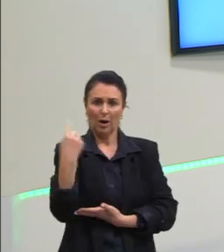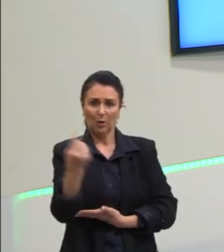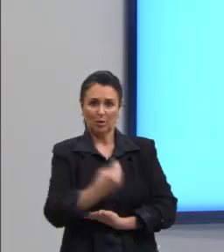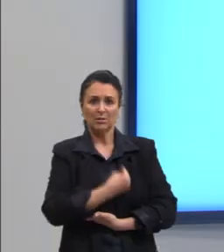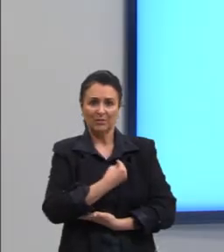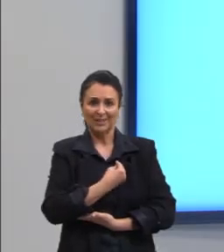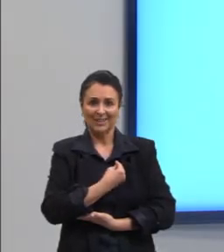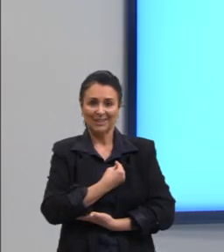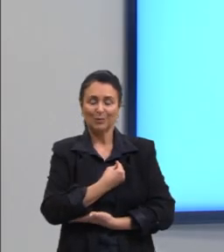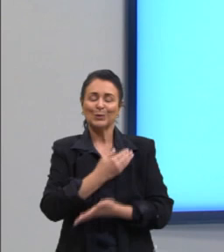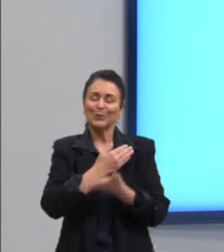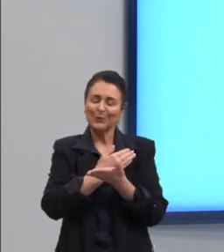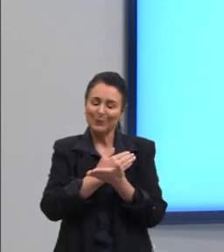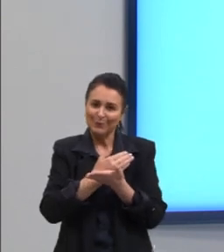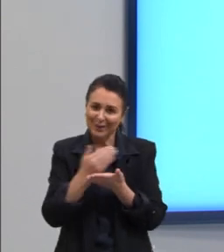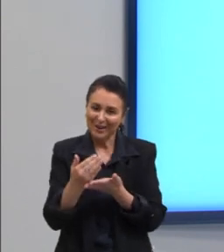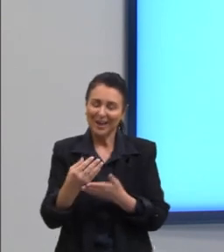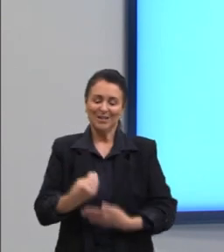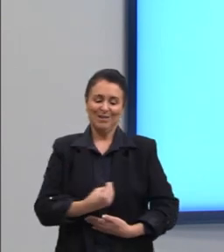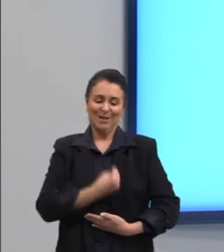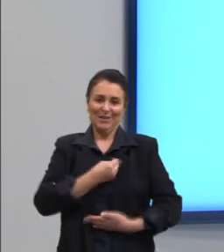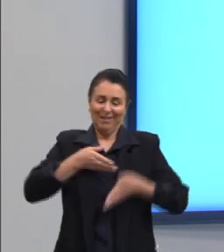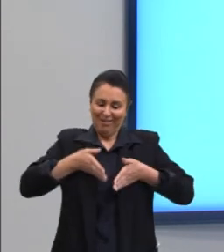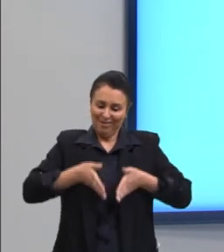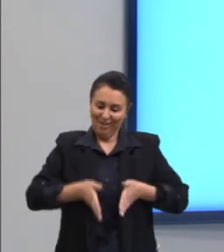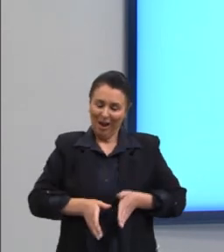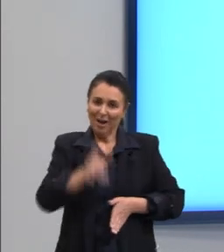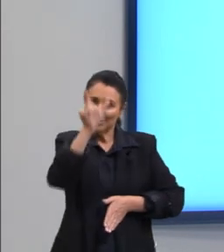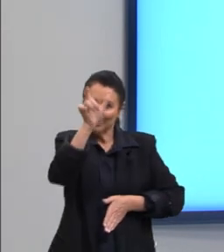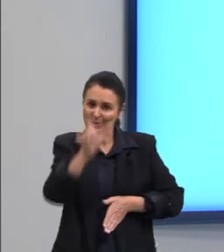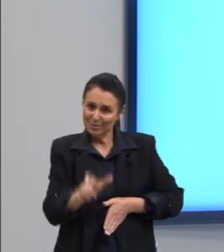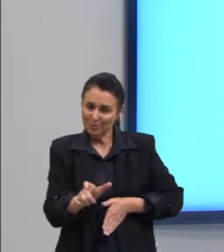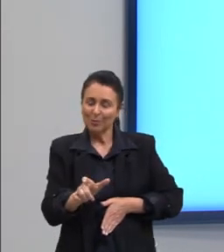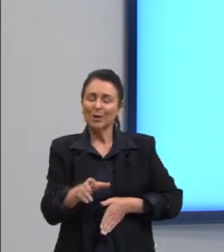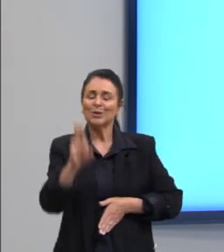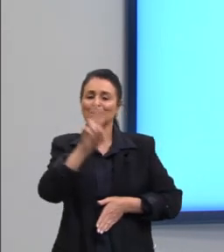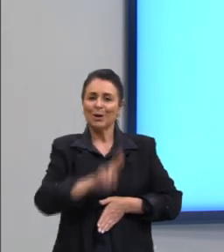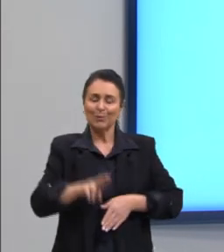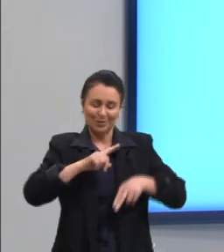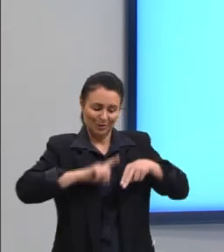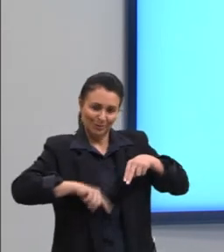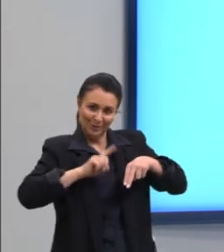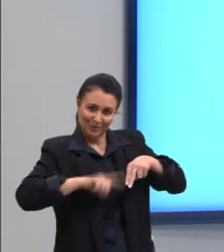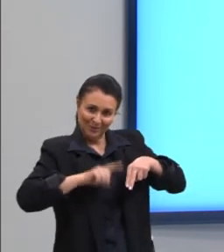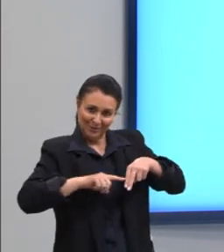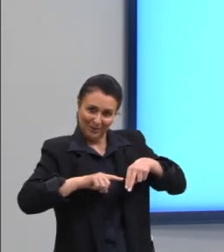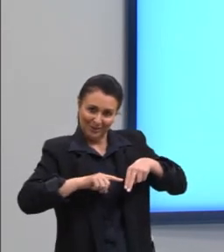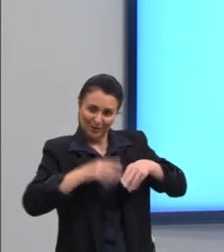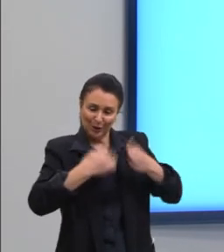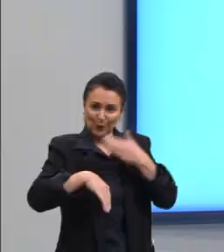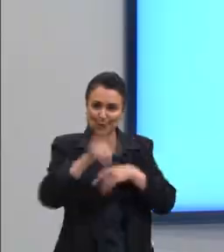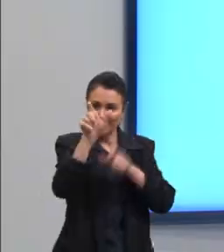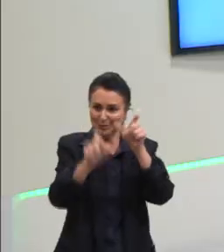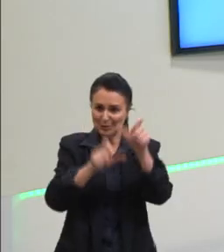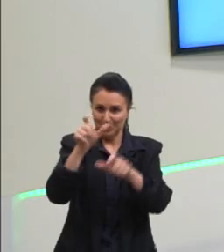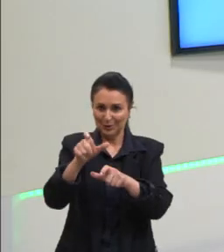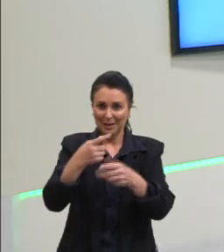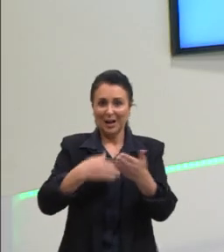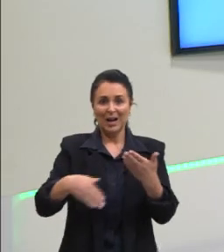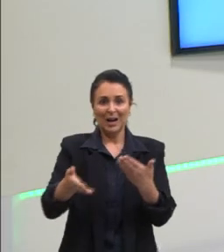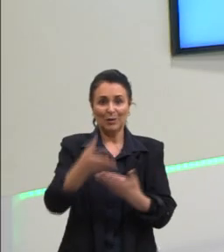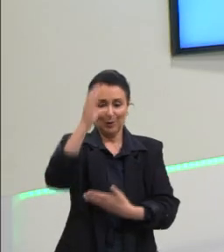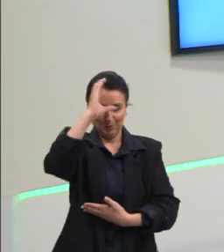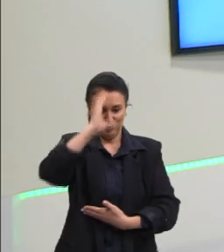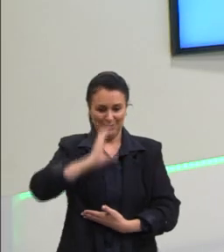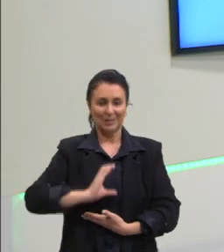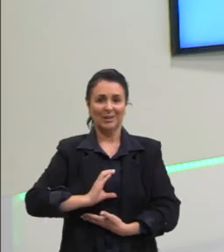desde o momento que a gente nasce ele está intrinsecamente associado à nossa pessoa como cidadão pertencente